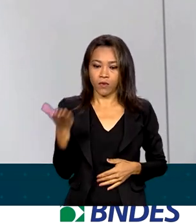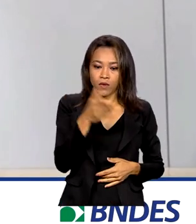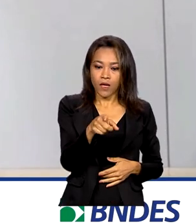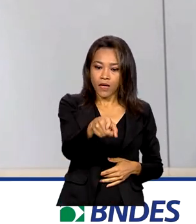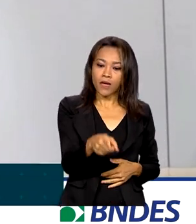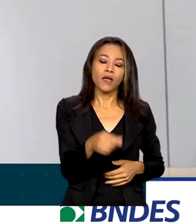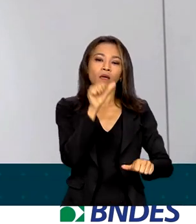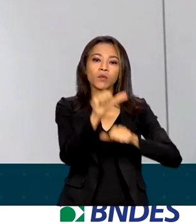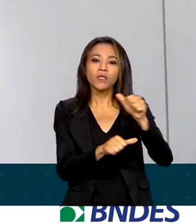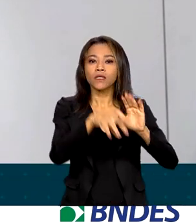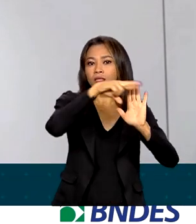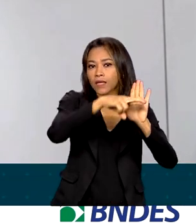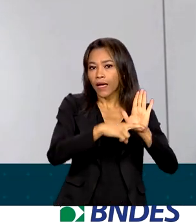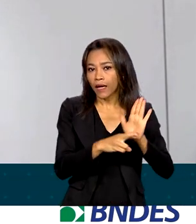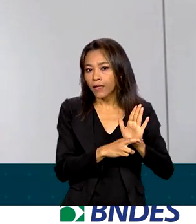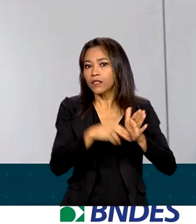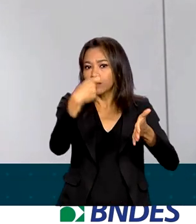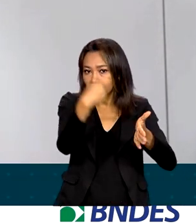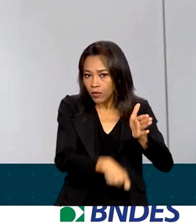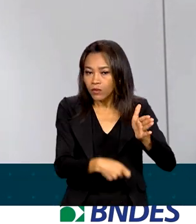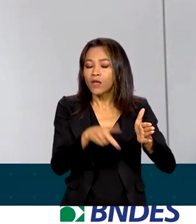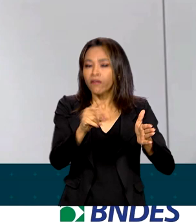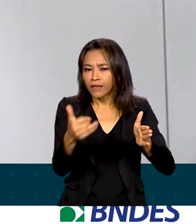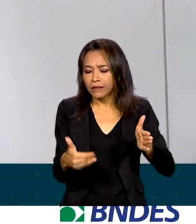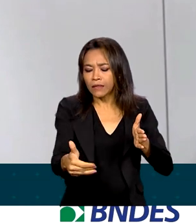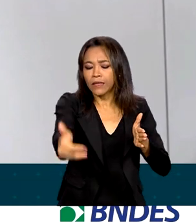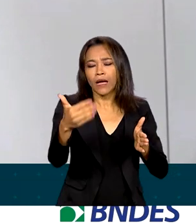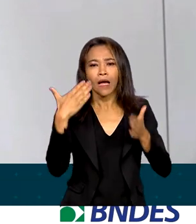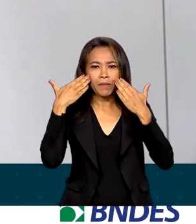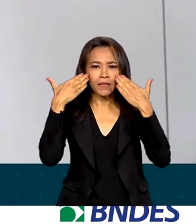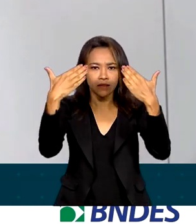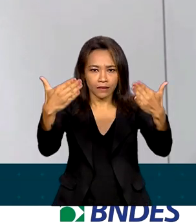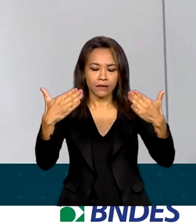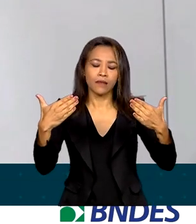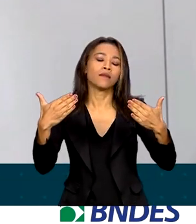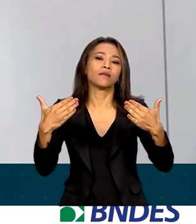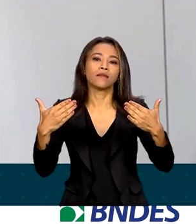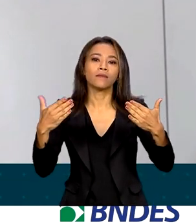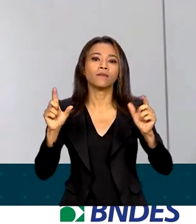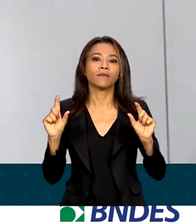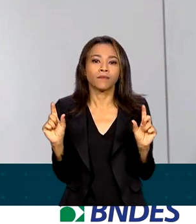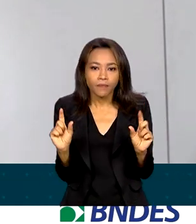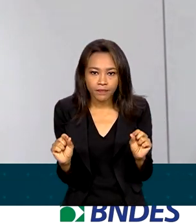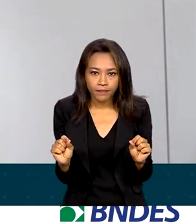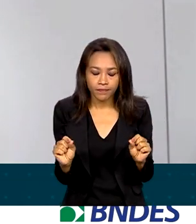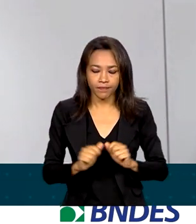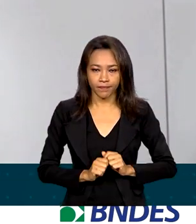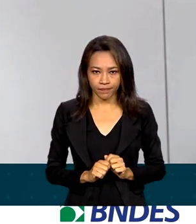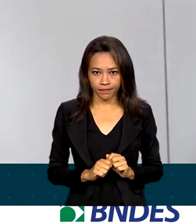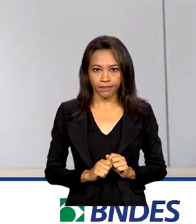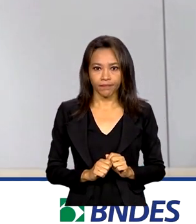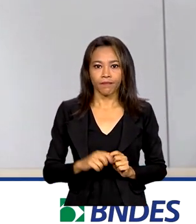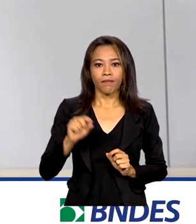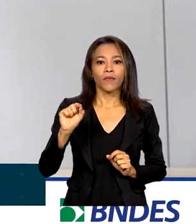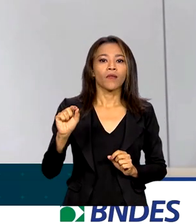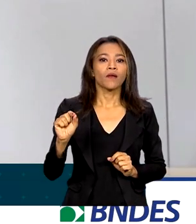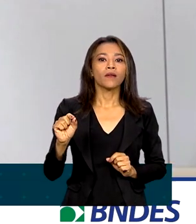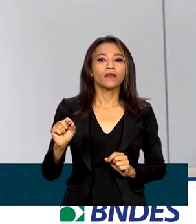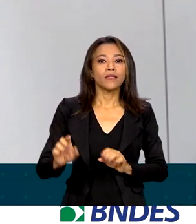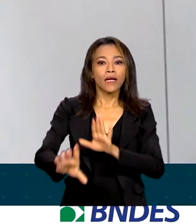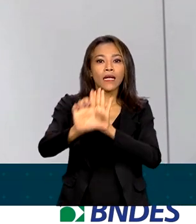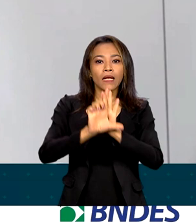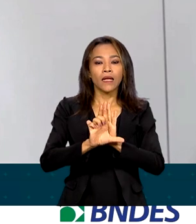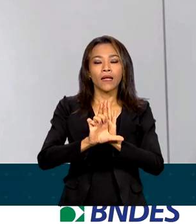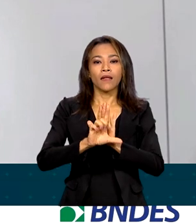junto com as novas regras fiscais que vão ser apresentadas por ocasião da remessa da lei de